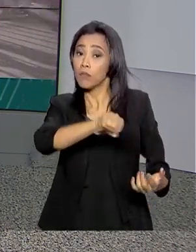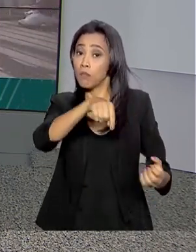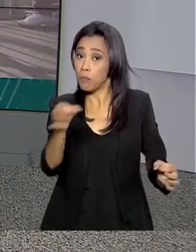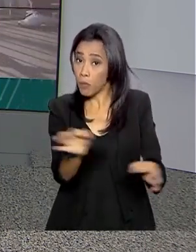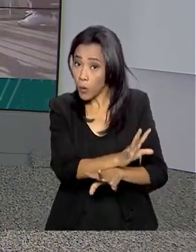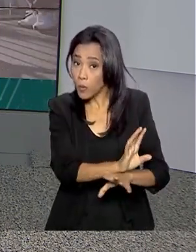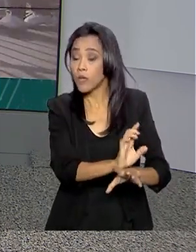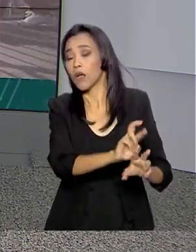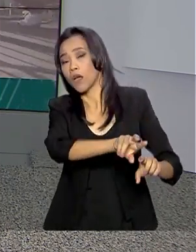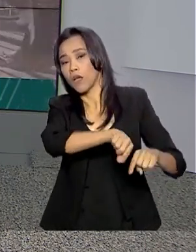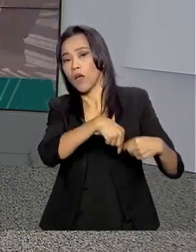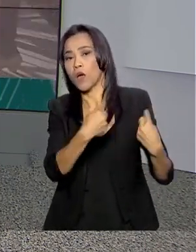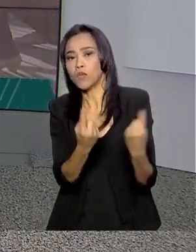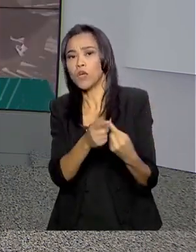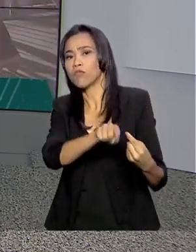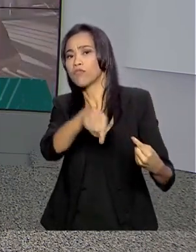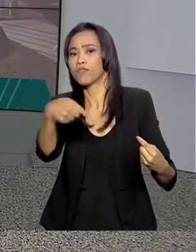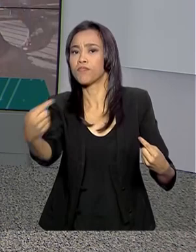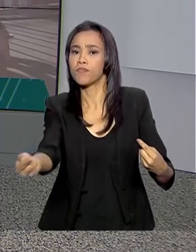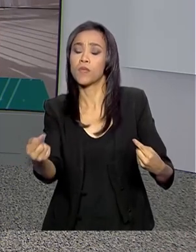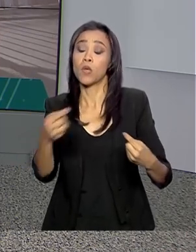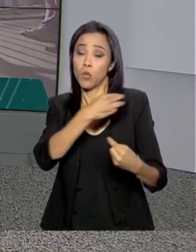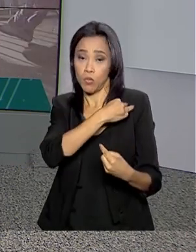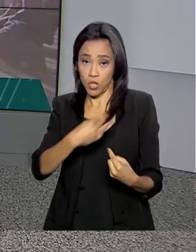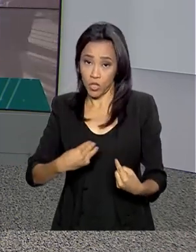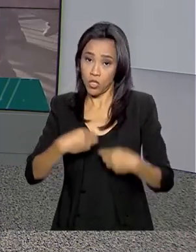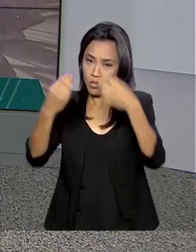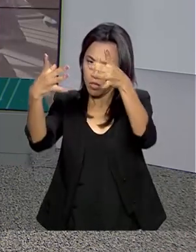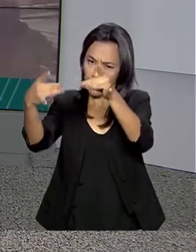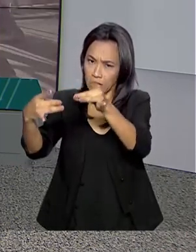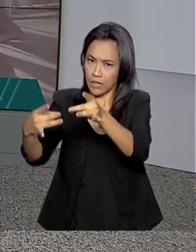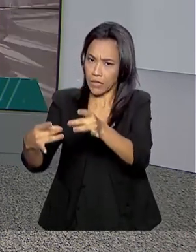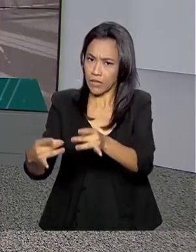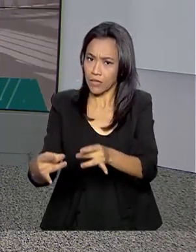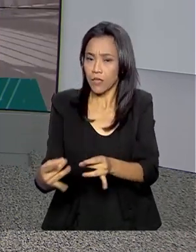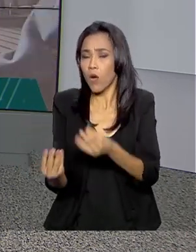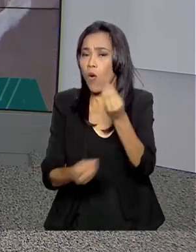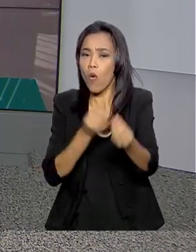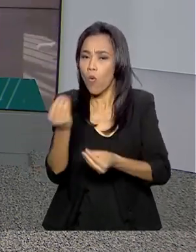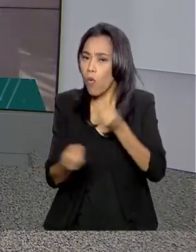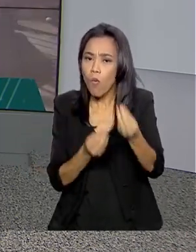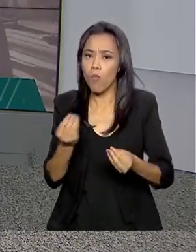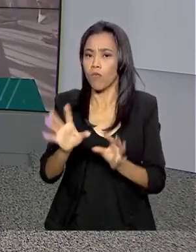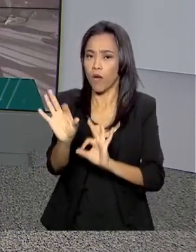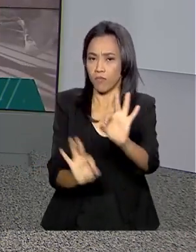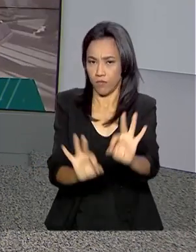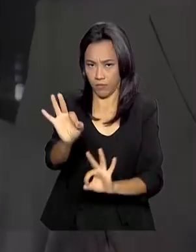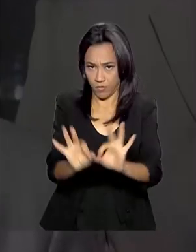ministro da Defesa, Fernando Azevedo Silva, detalhou as ações do governo federal no combate às queimadas.